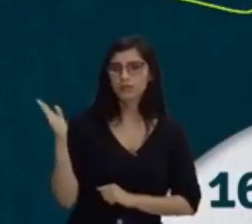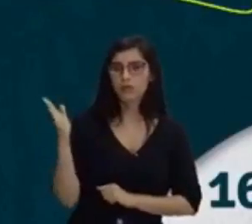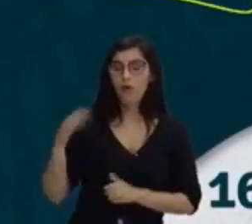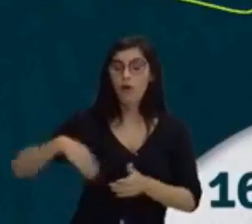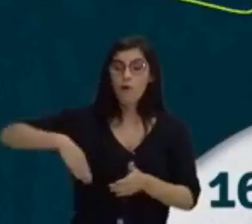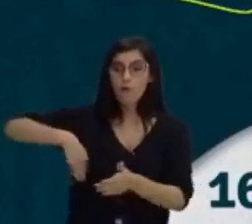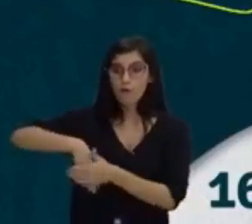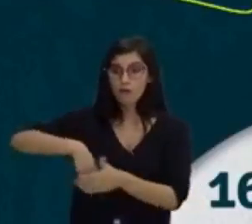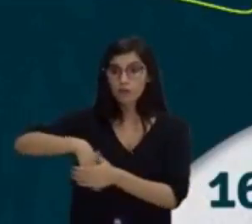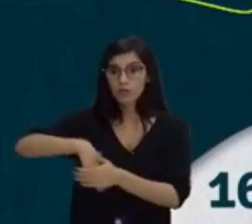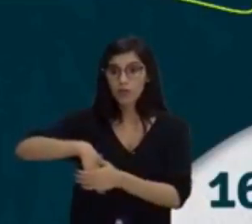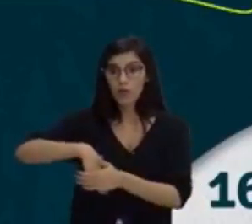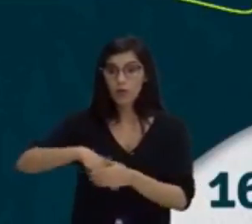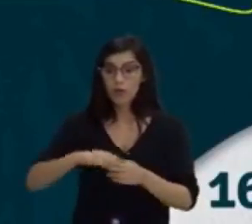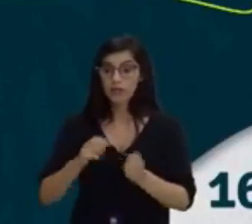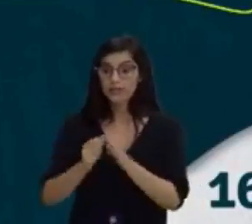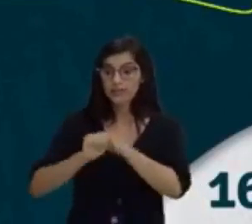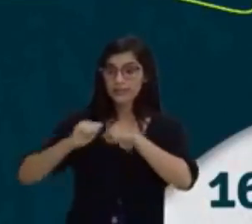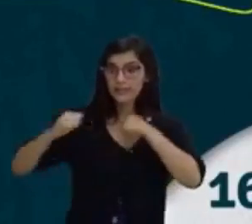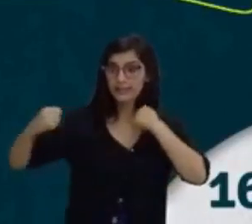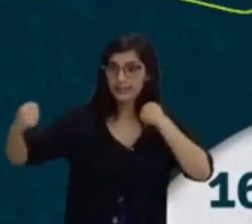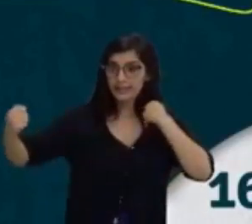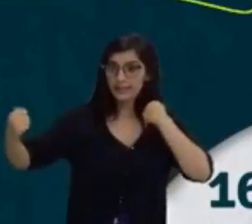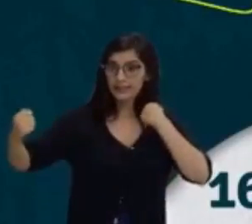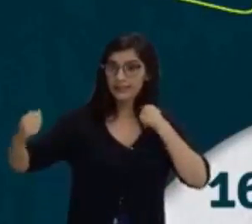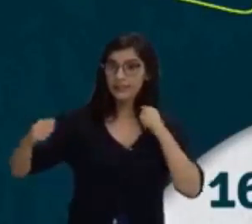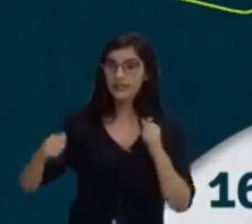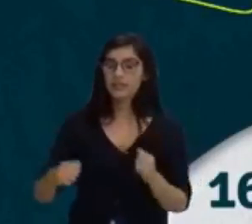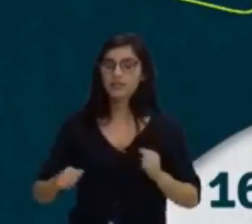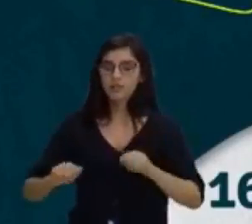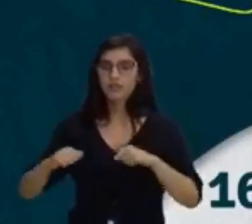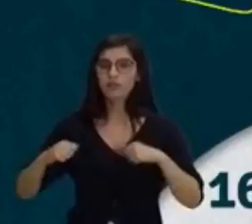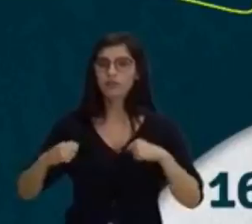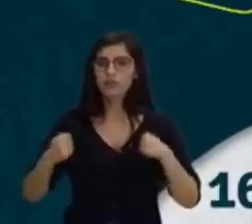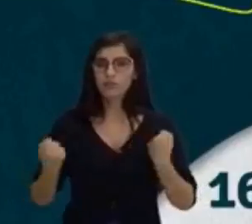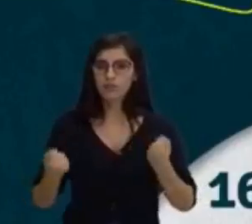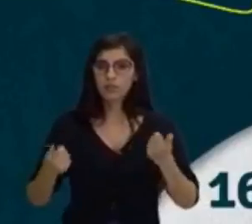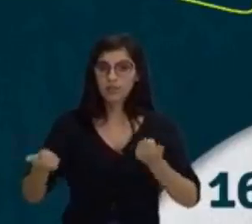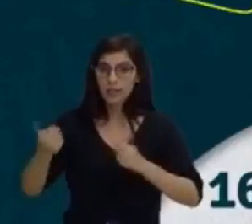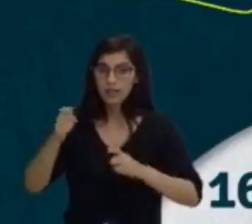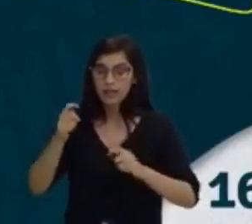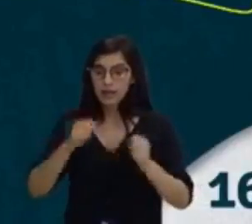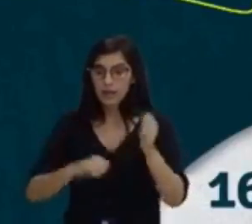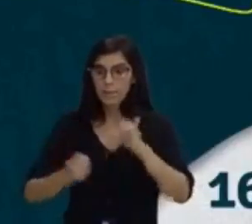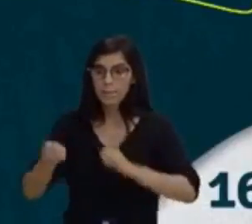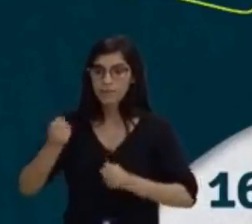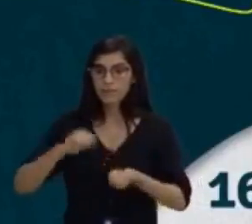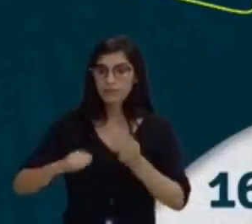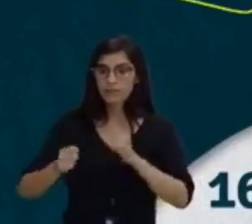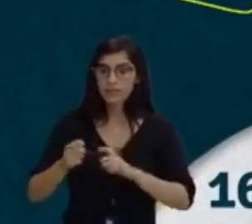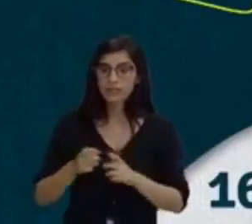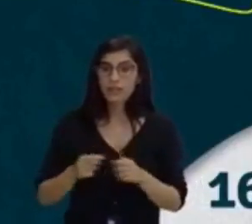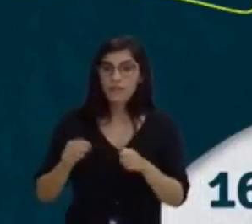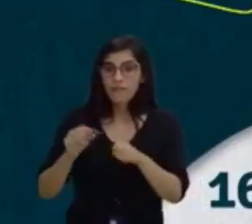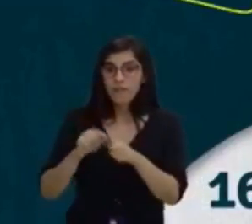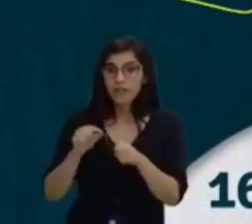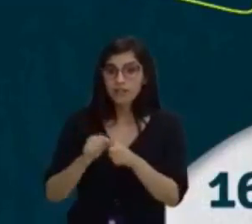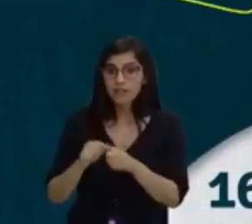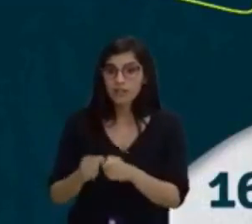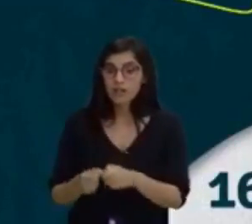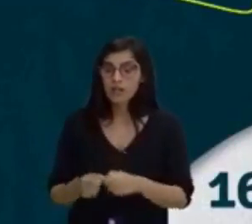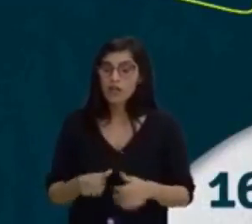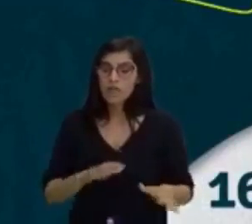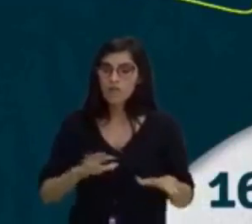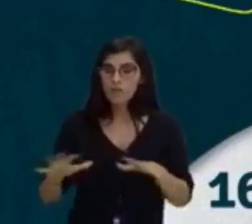resistência de força. Que é a capacidade de fazer o mesmo movimento várias vezes durante